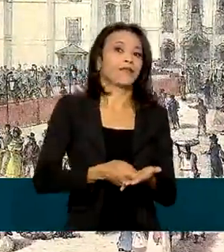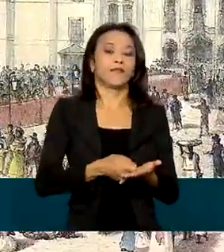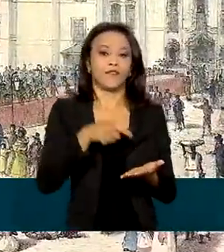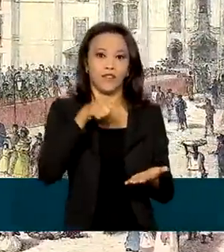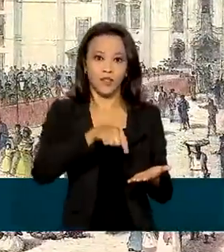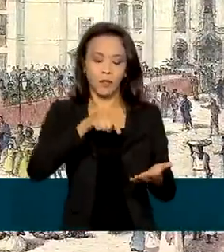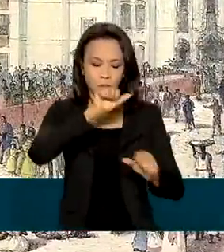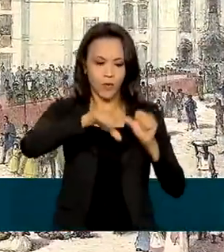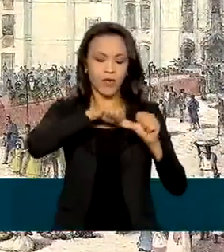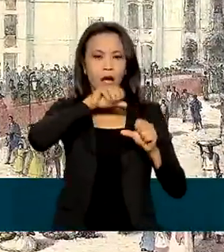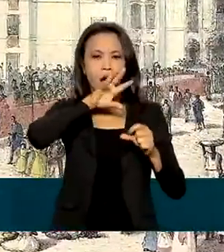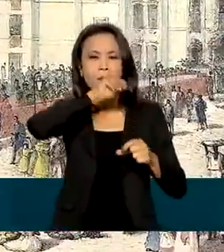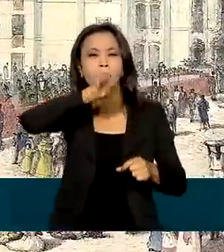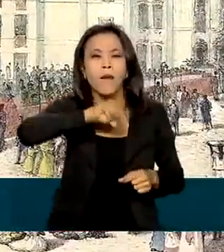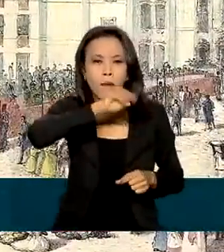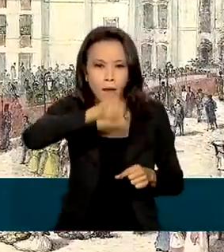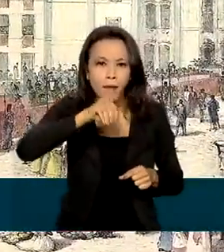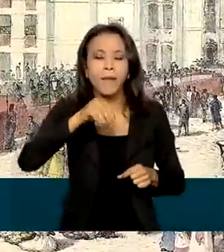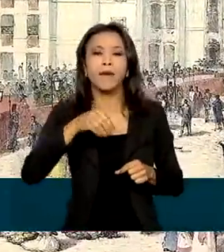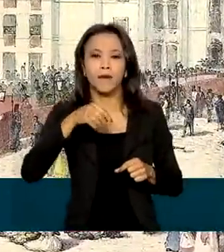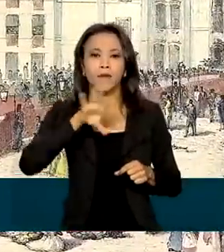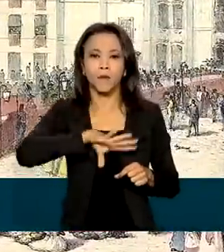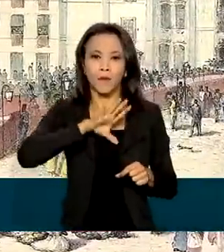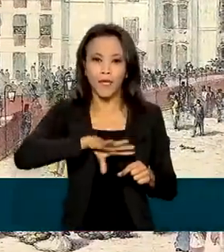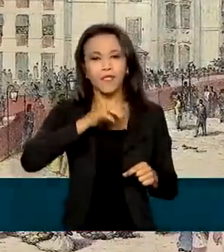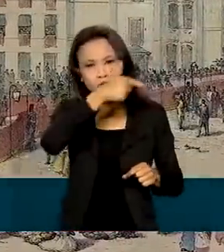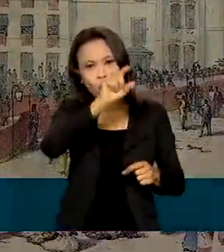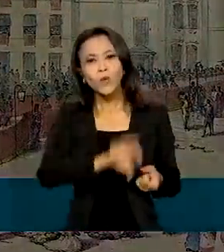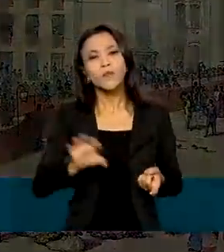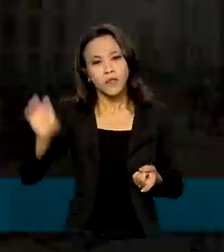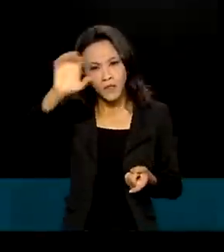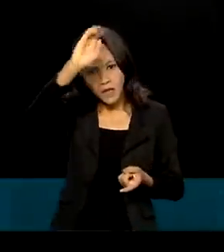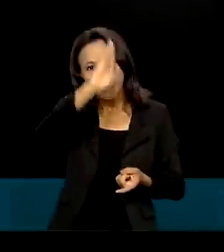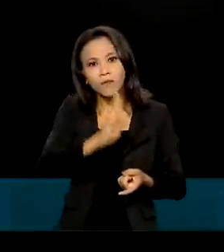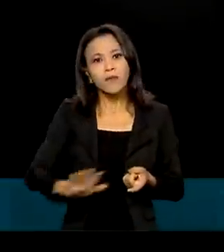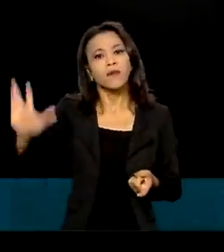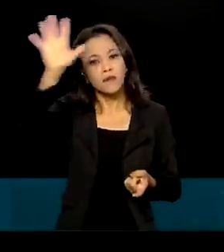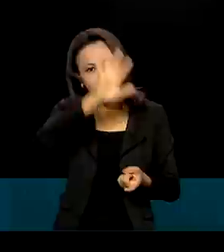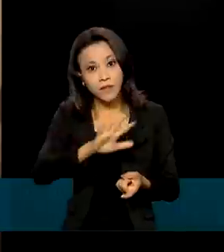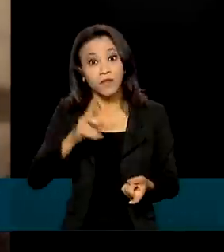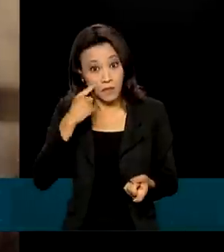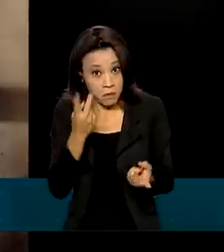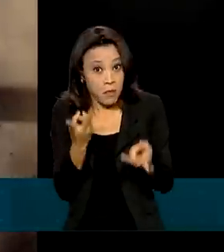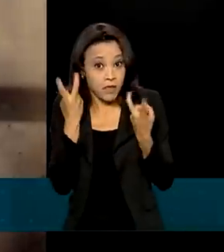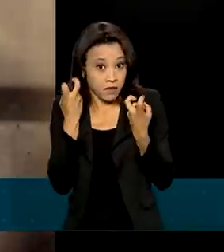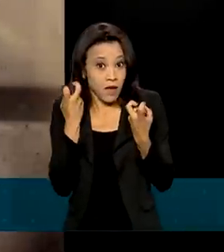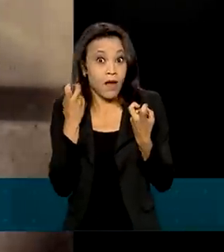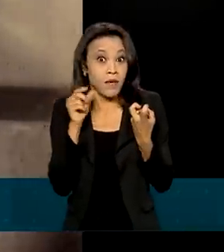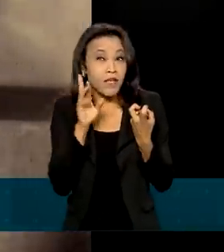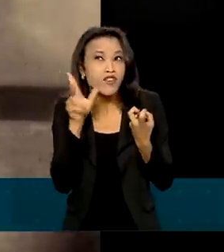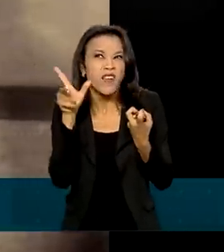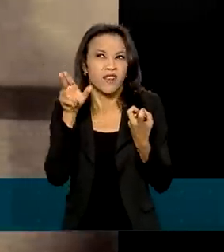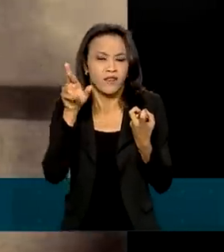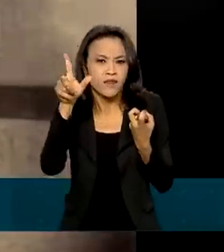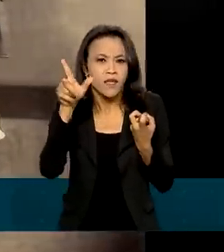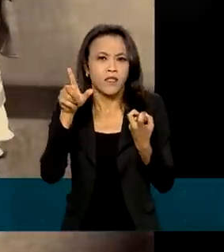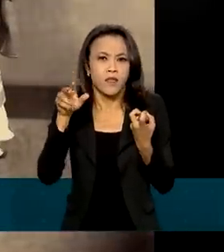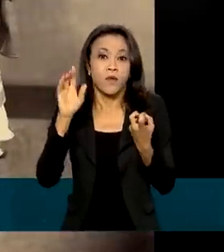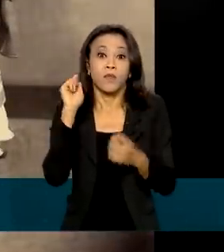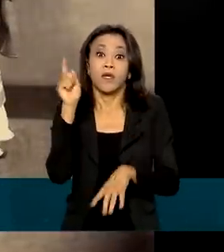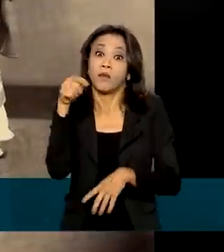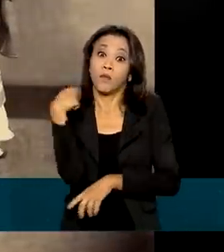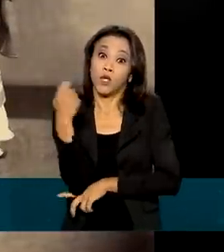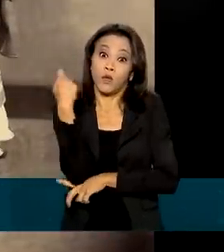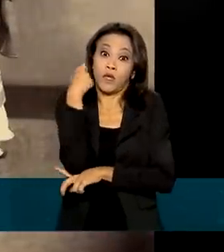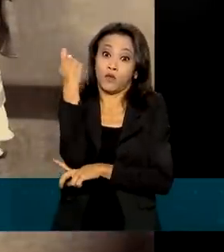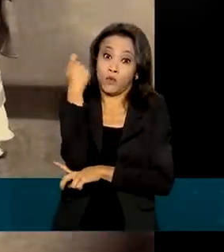pronúncia do português no Rio de Janeiro. Em outros lugares, em outros estados da federação, pode ver que a influência é diferente. Por exemplo, no Rio Grande do